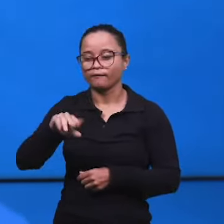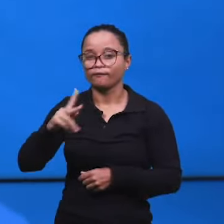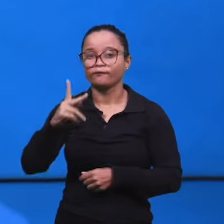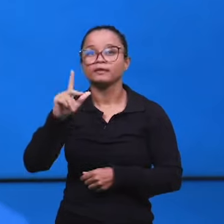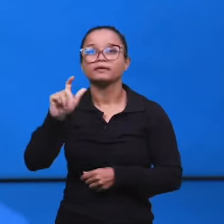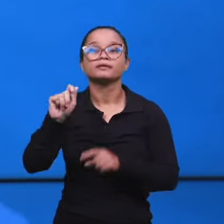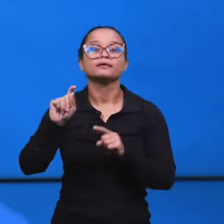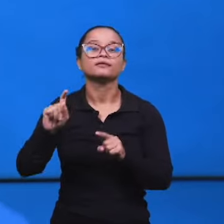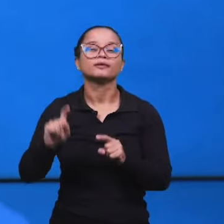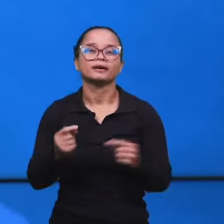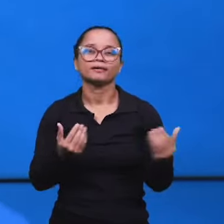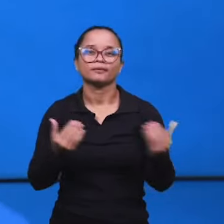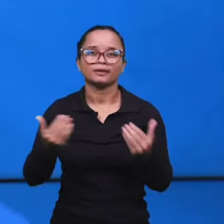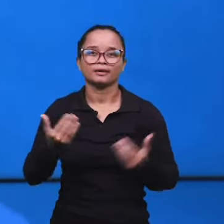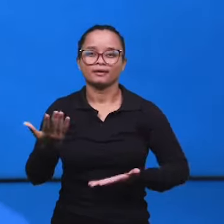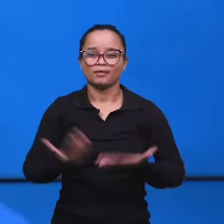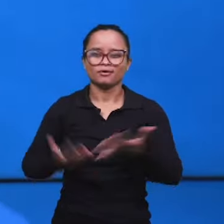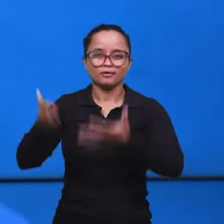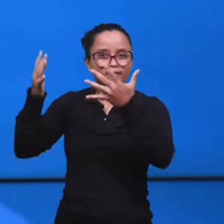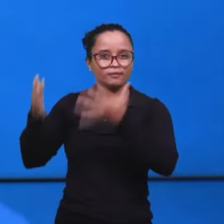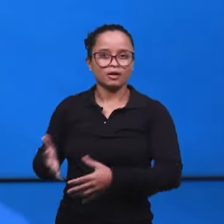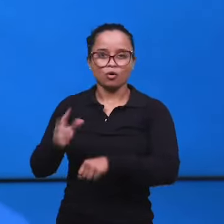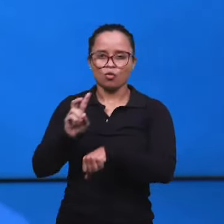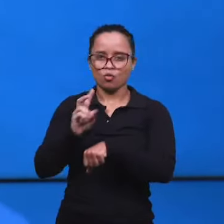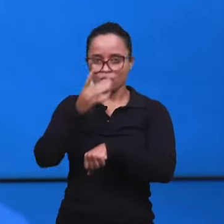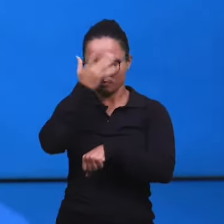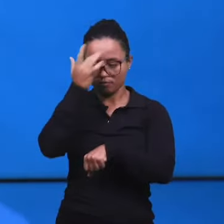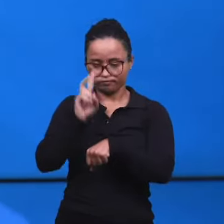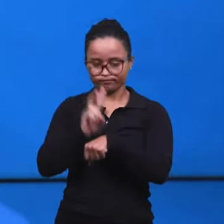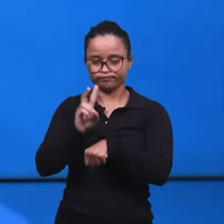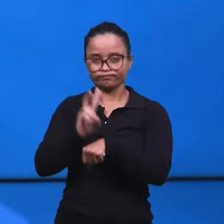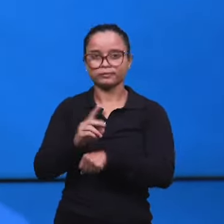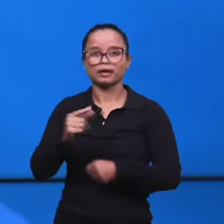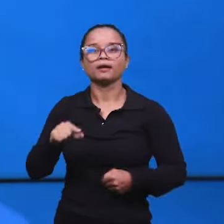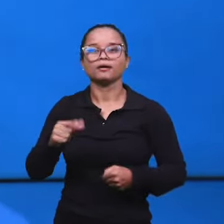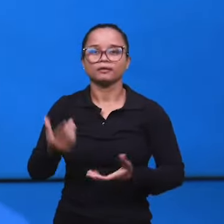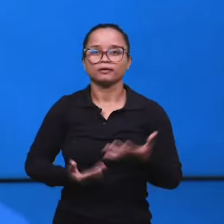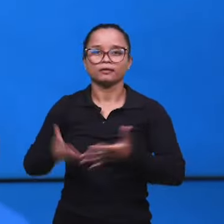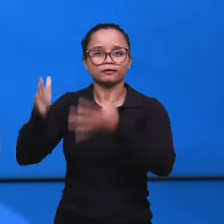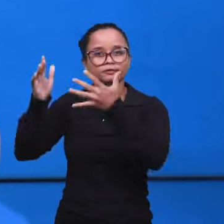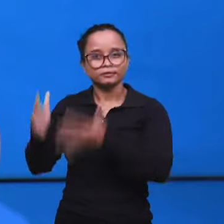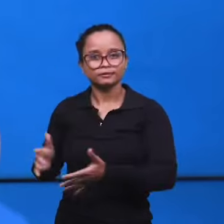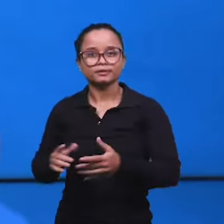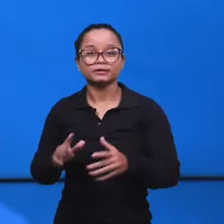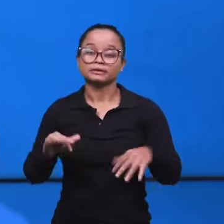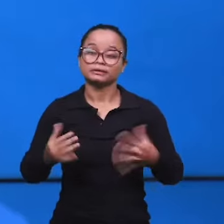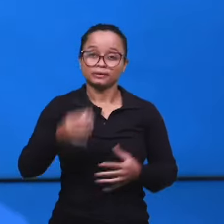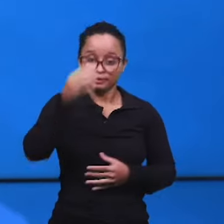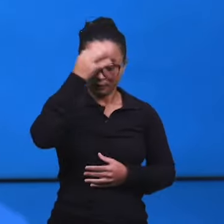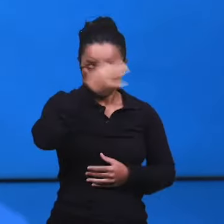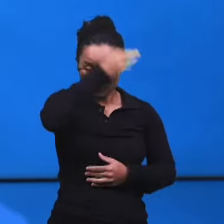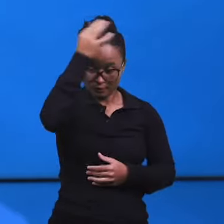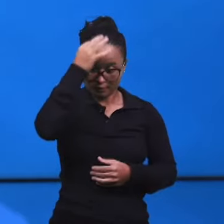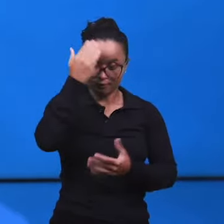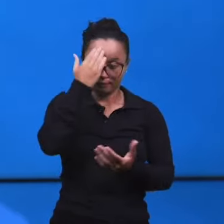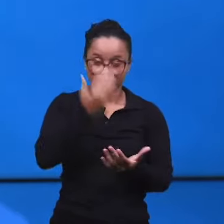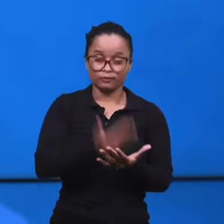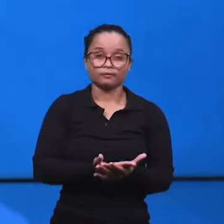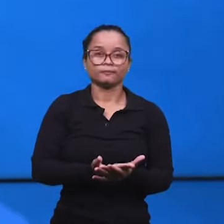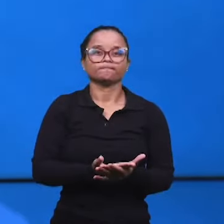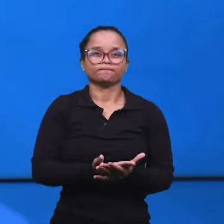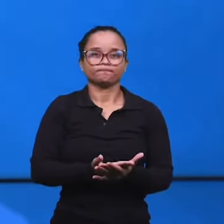da letra A, ela é a igreja fiel. Os guardas são os guardas da igreja fiel. E aqueles que o Espírito Santo